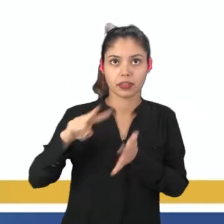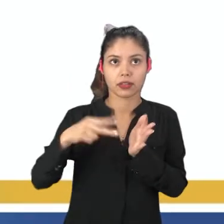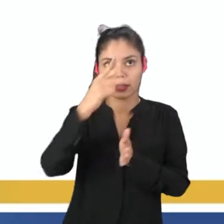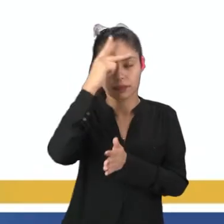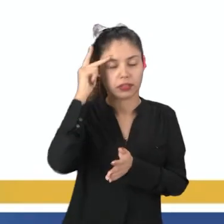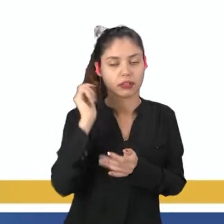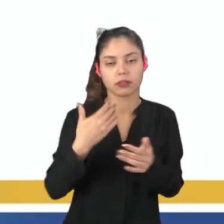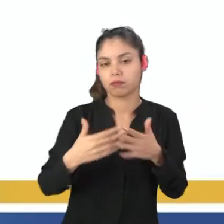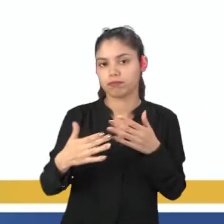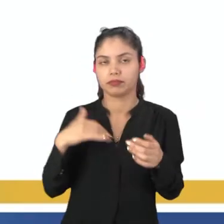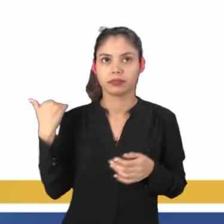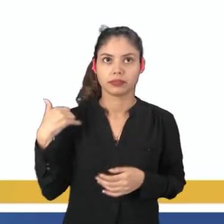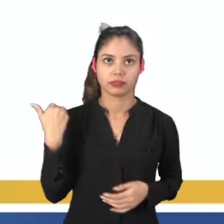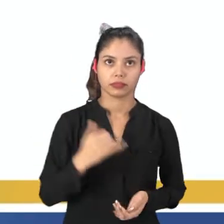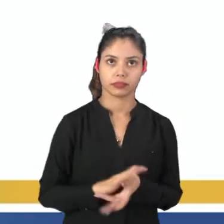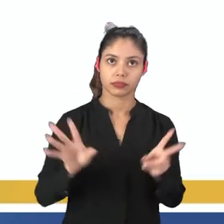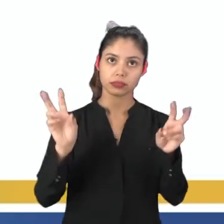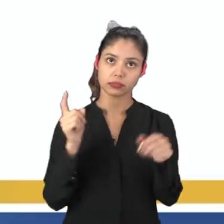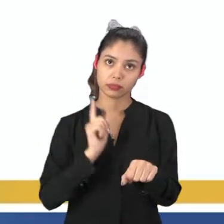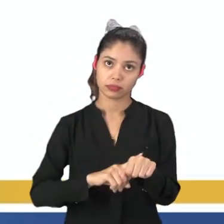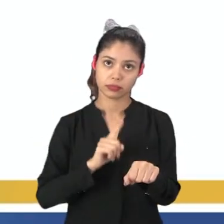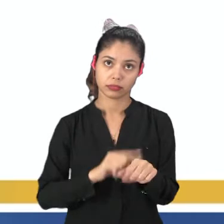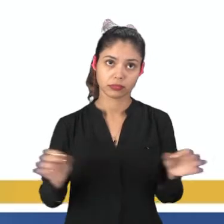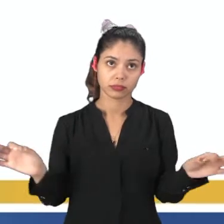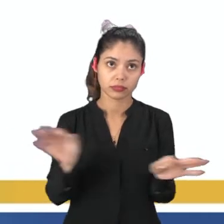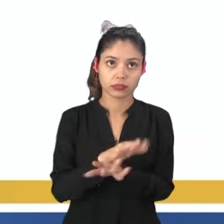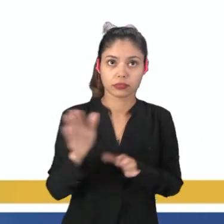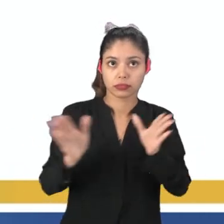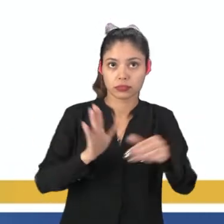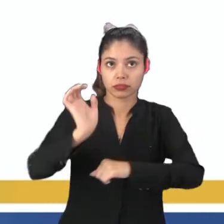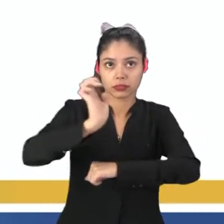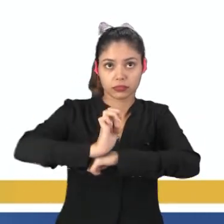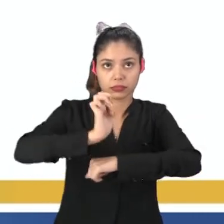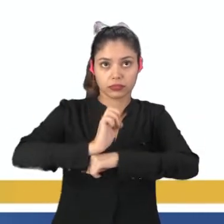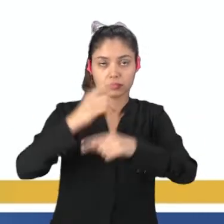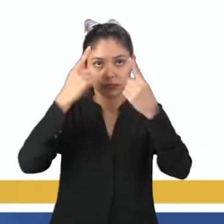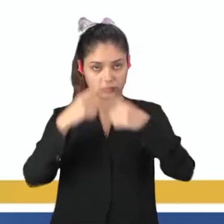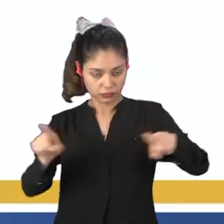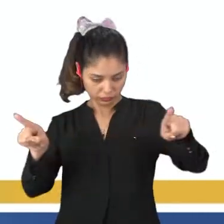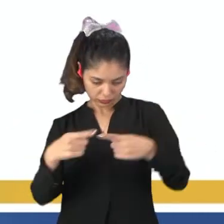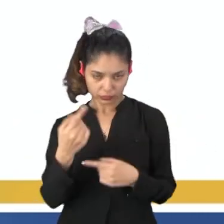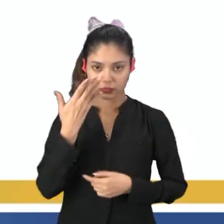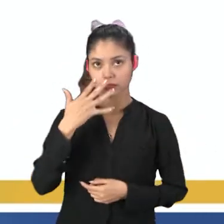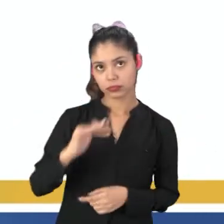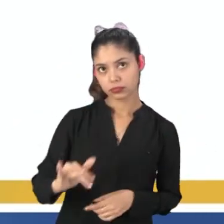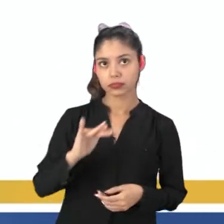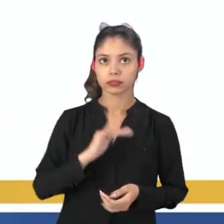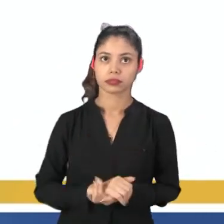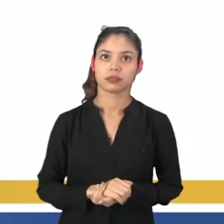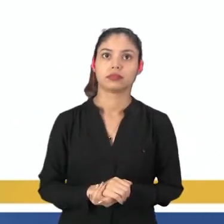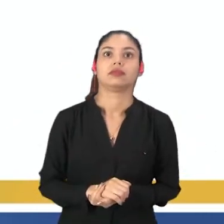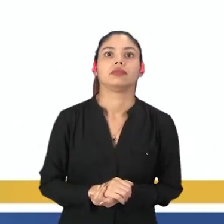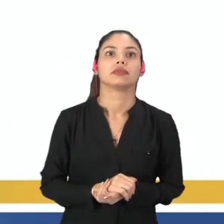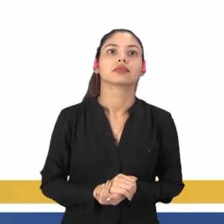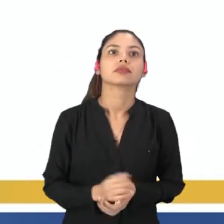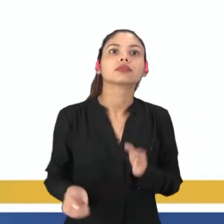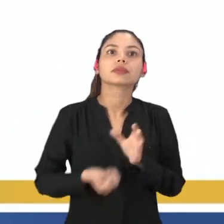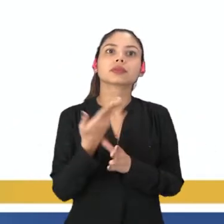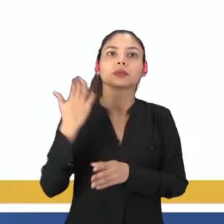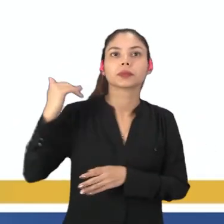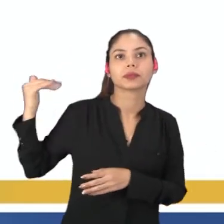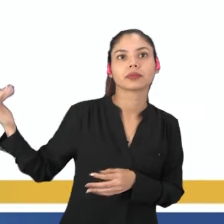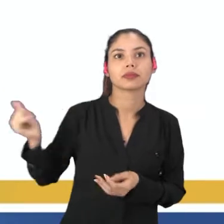todas as idades. Com o tempo, a ciranda acabou sendo associada nos estados a músicas infantis, o que deu origem às